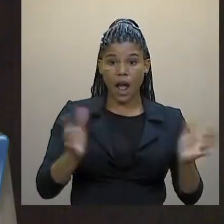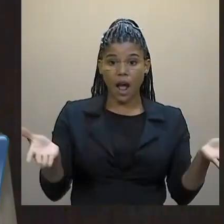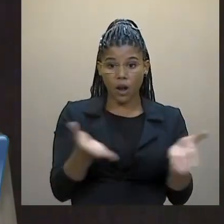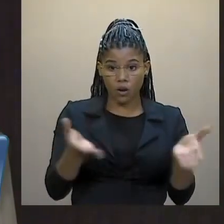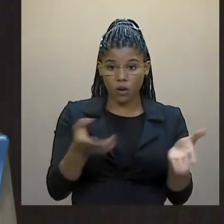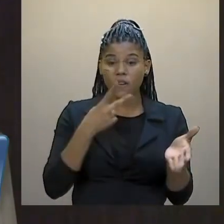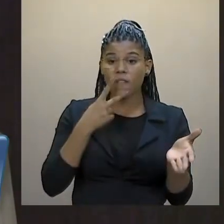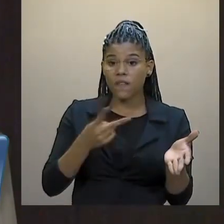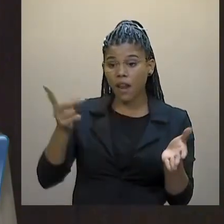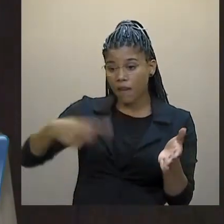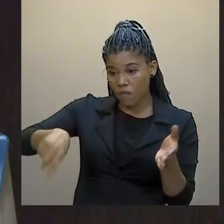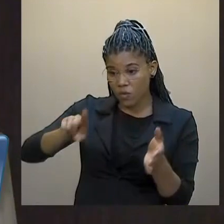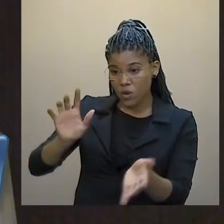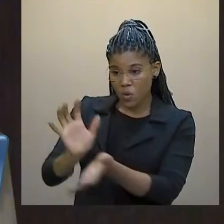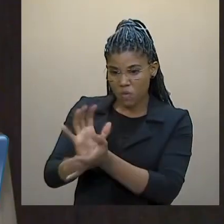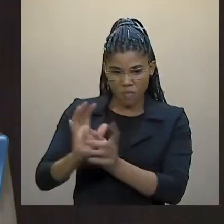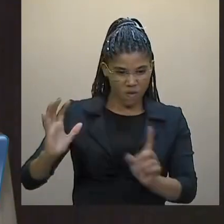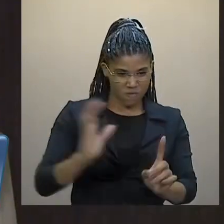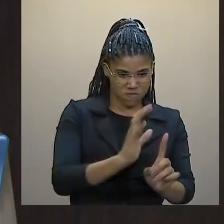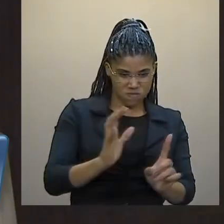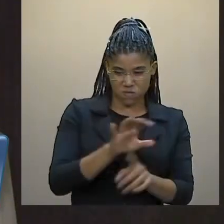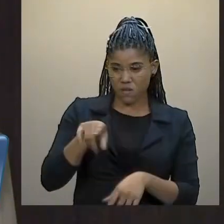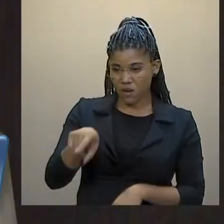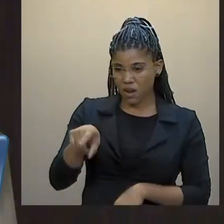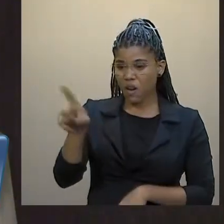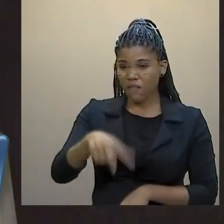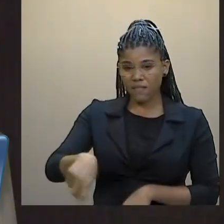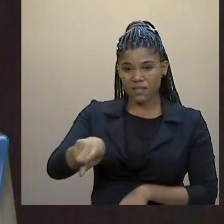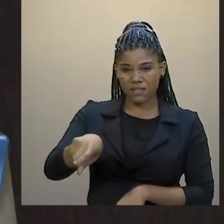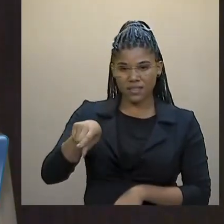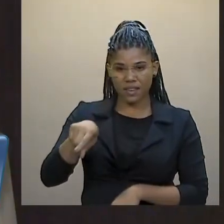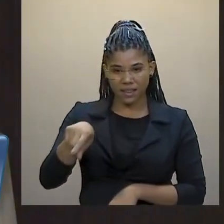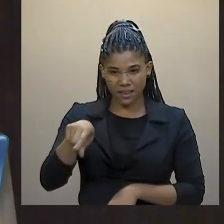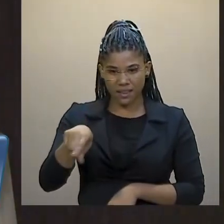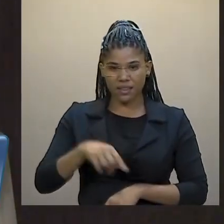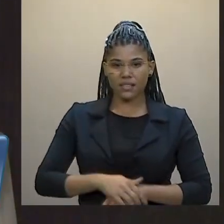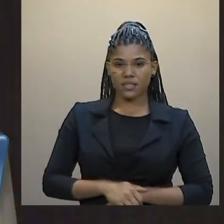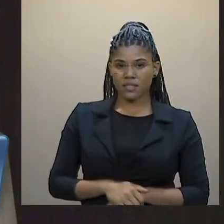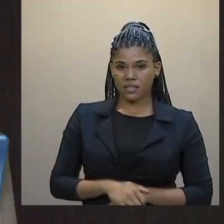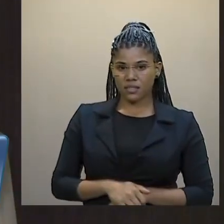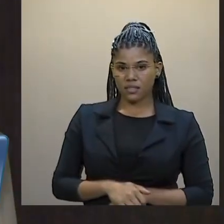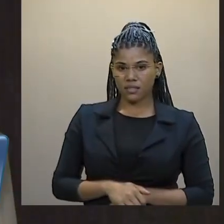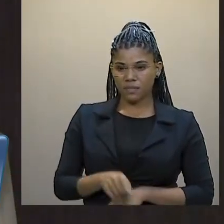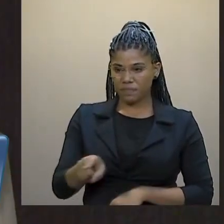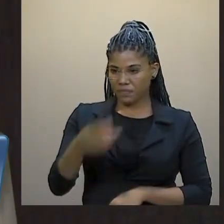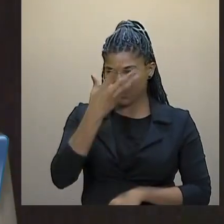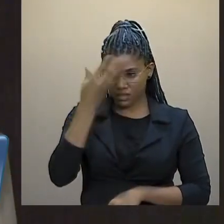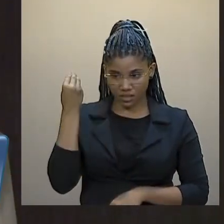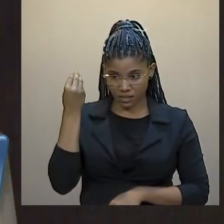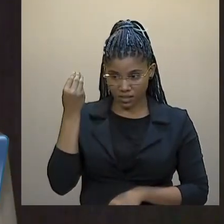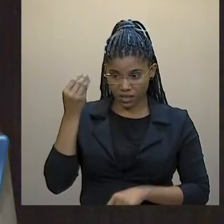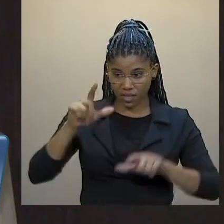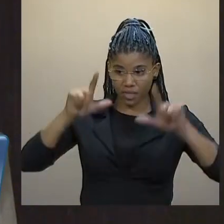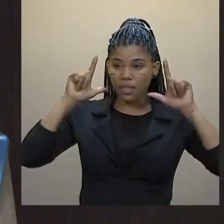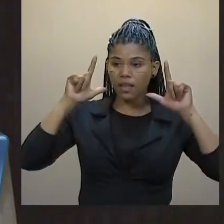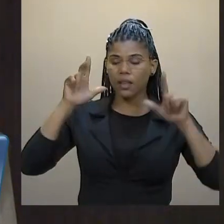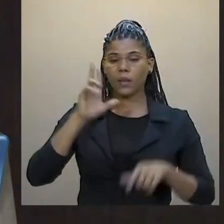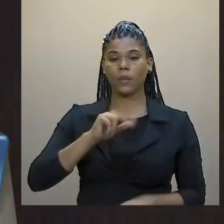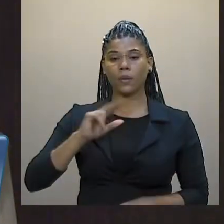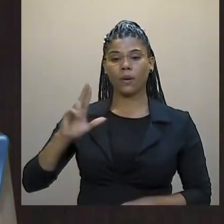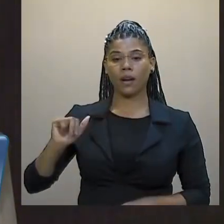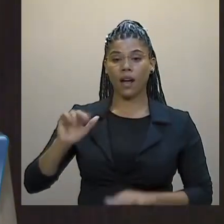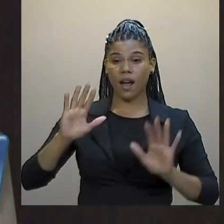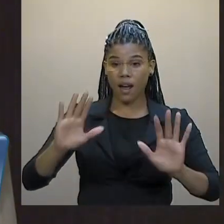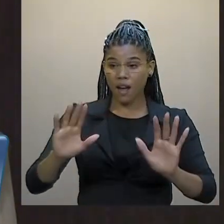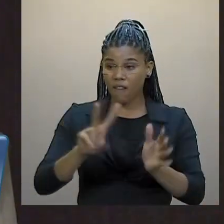perseguidores, aqueles que se acovardaram, vocês não serão esquecidos. Esta onda de autoritarismo vai